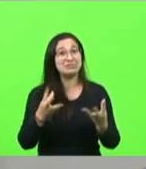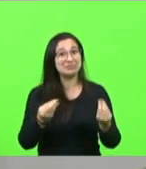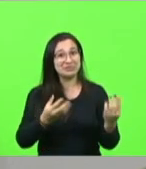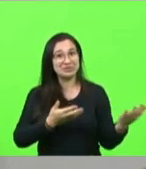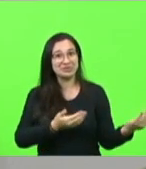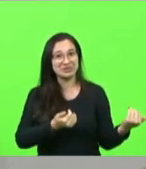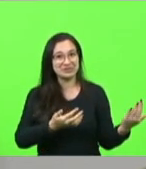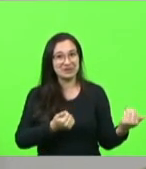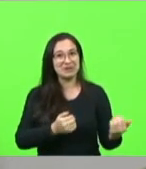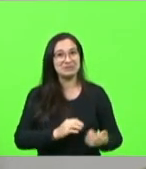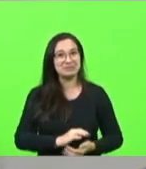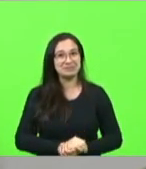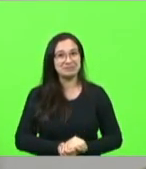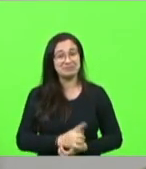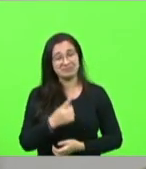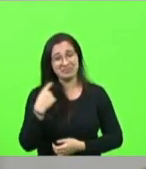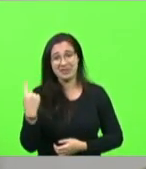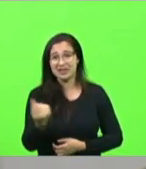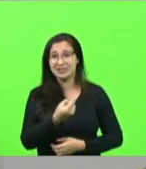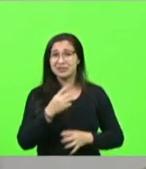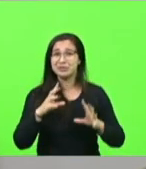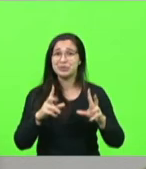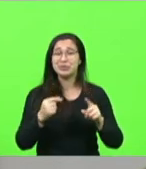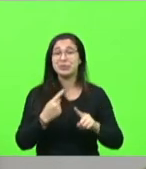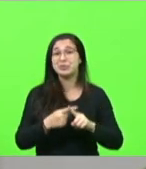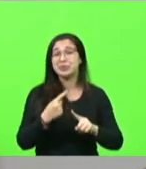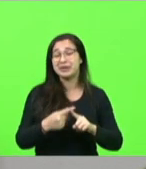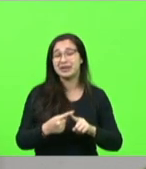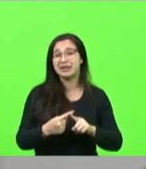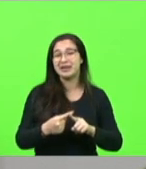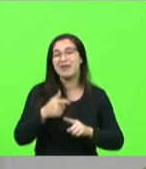e para a gente porque a gente consegue